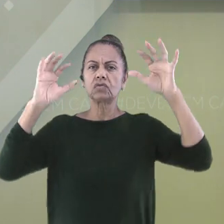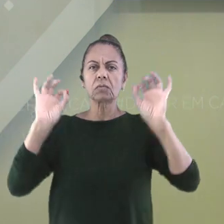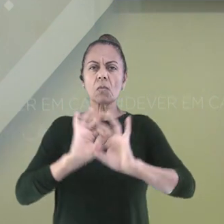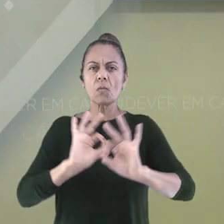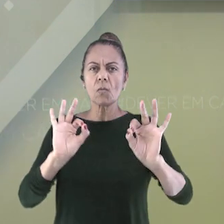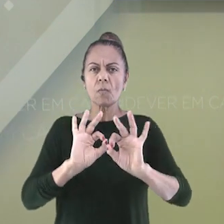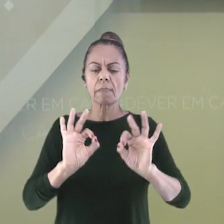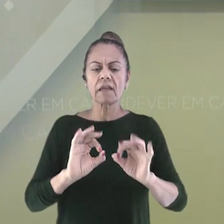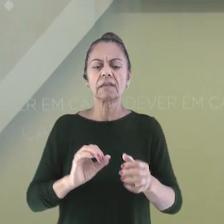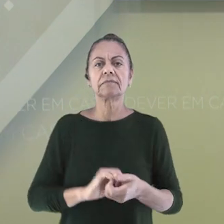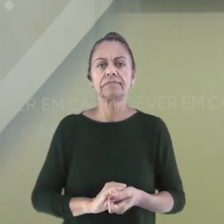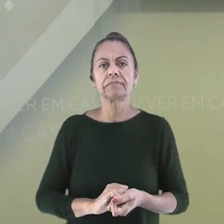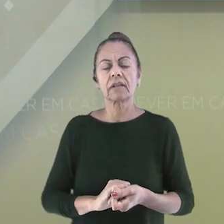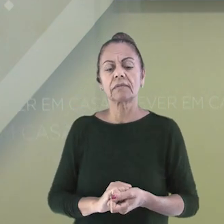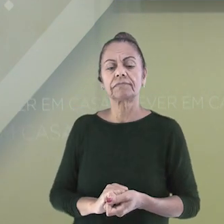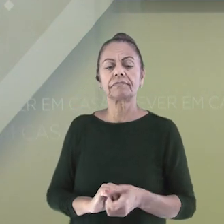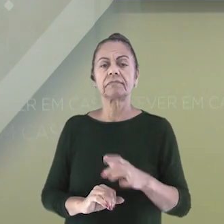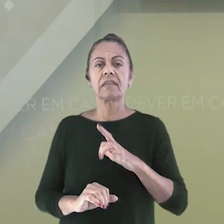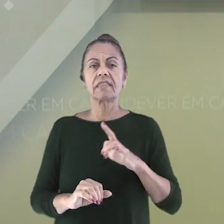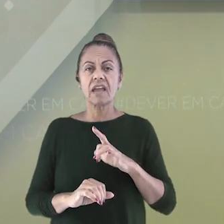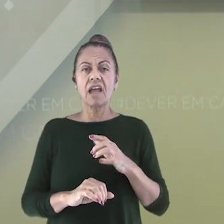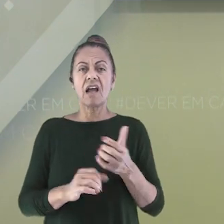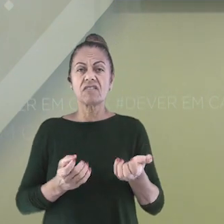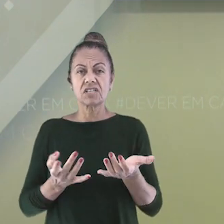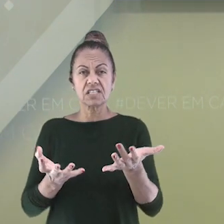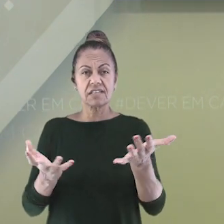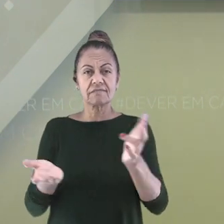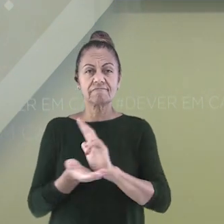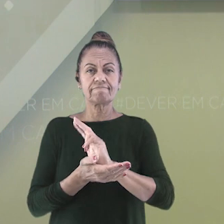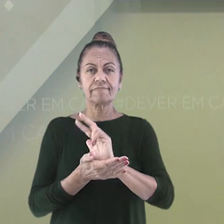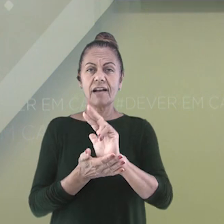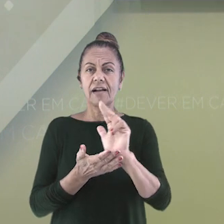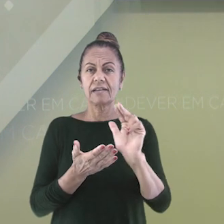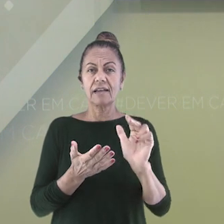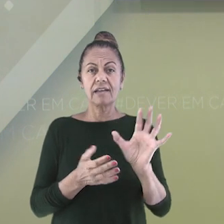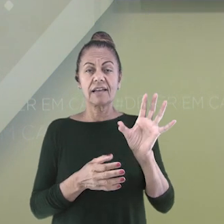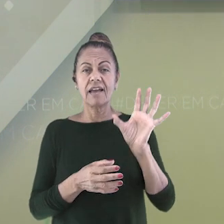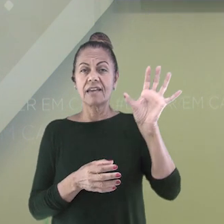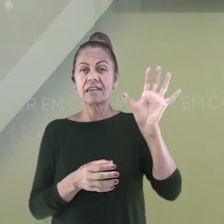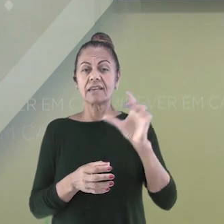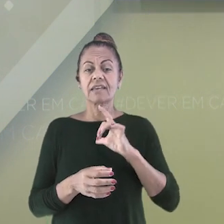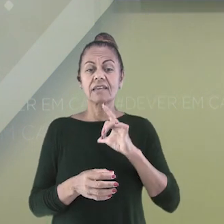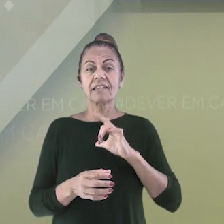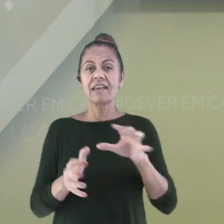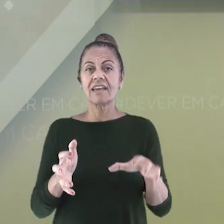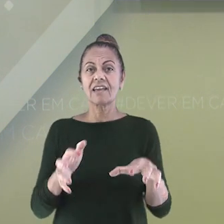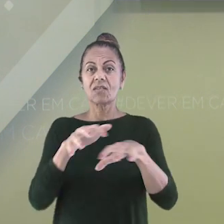Possui vegetação variada. Nessa região estão presentes quatro biomas.